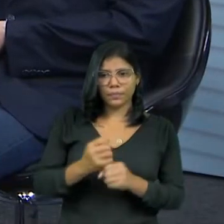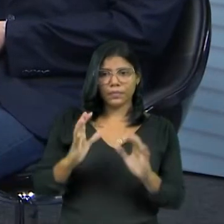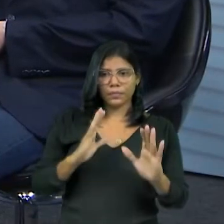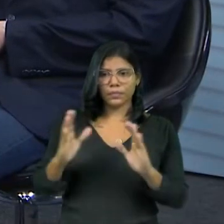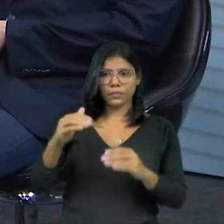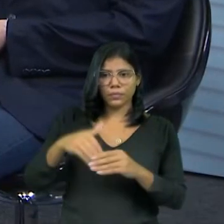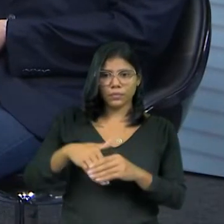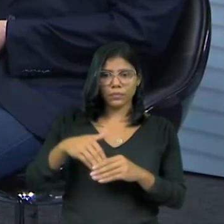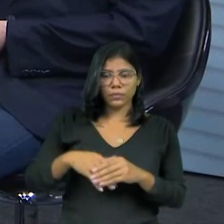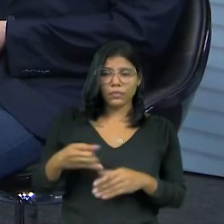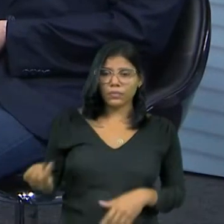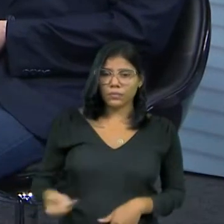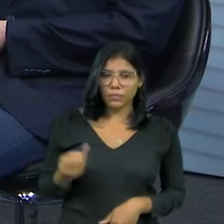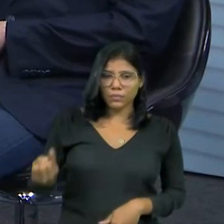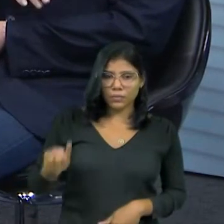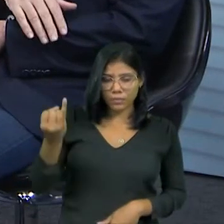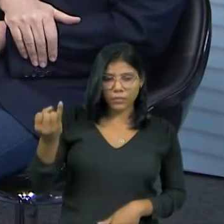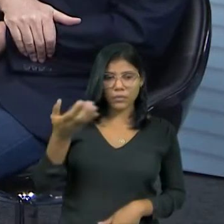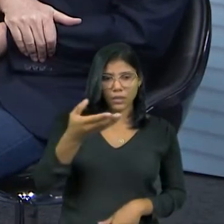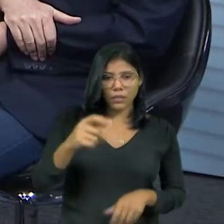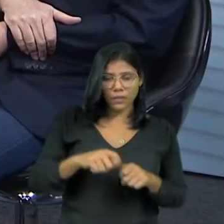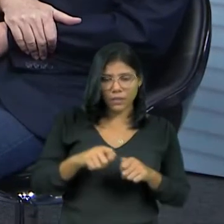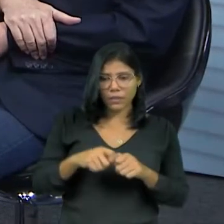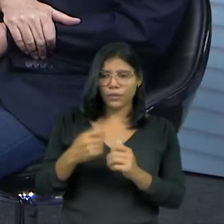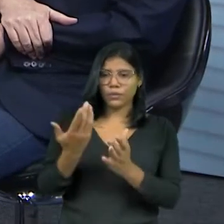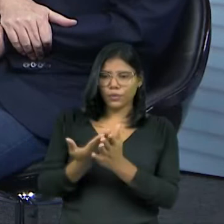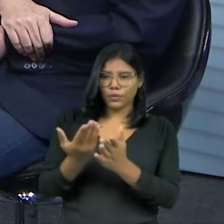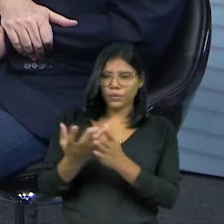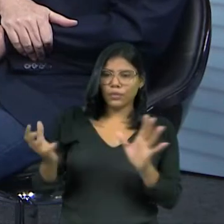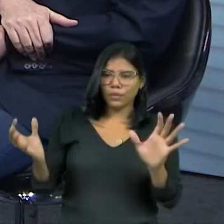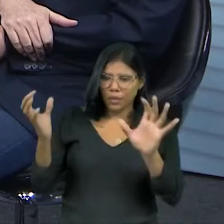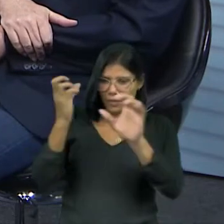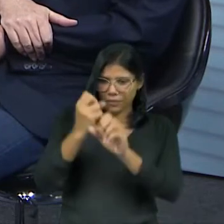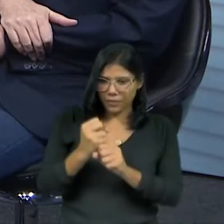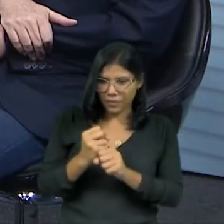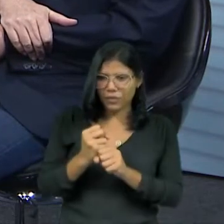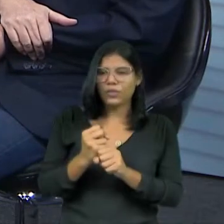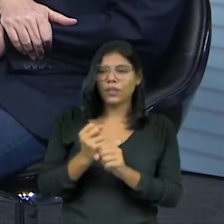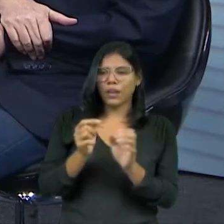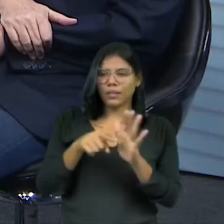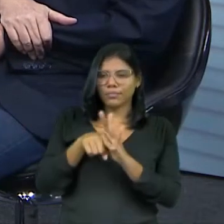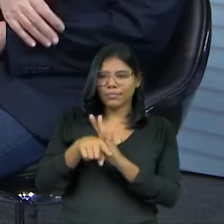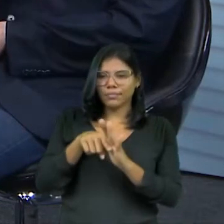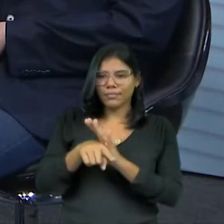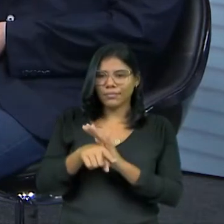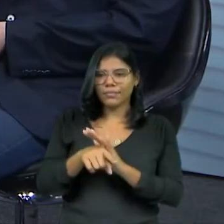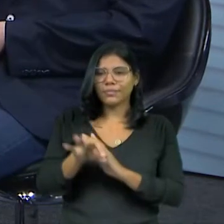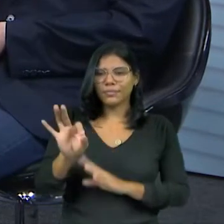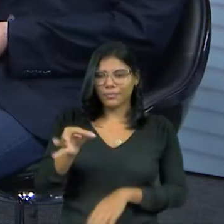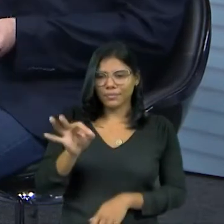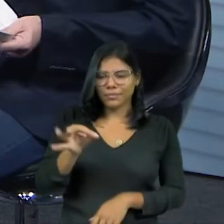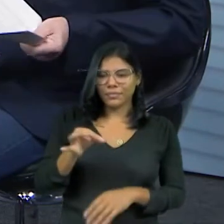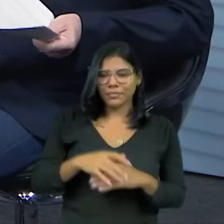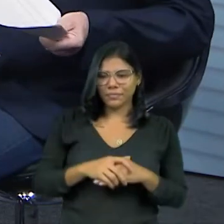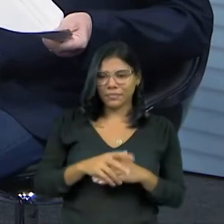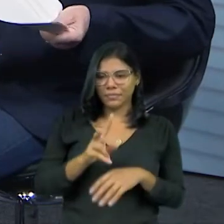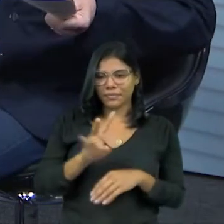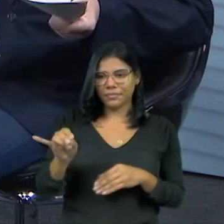importante, não Para a senhora fechar aí o seu doutorado. a minha pesquisa de campo. É, porque nós vamos ter uma eleição